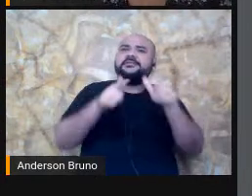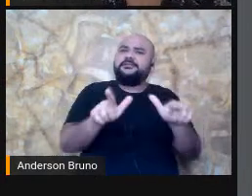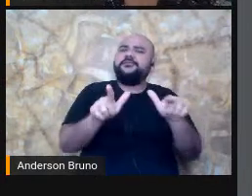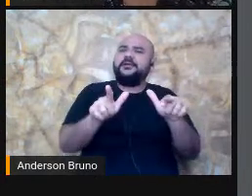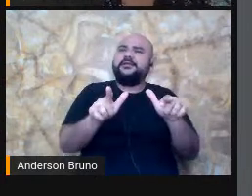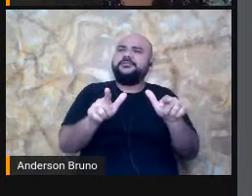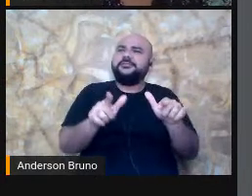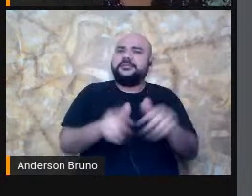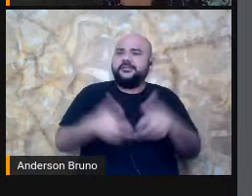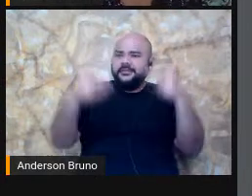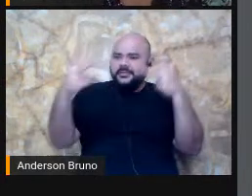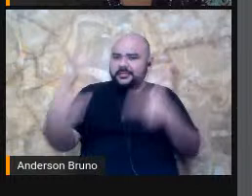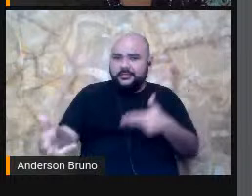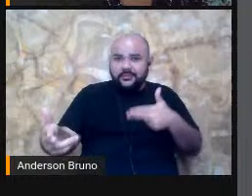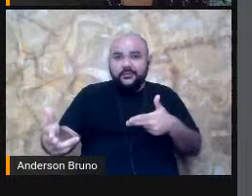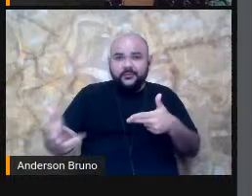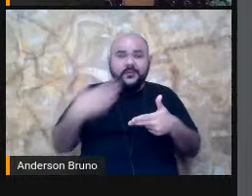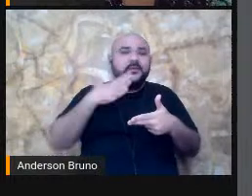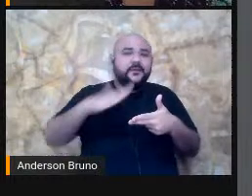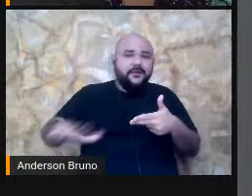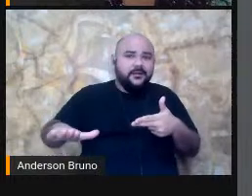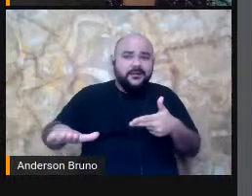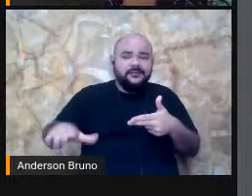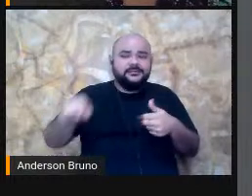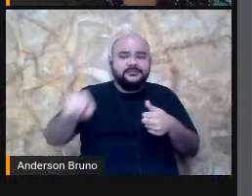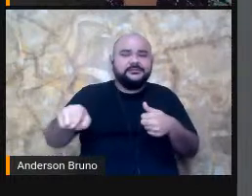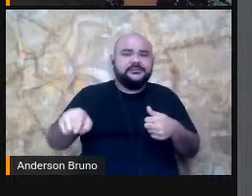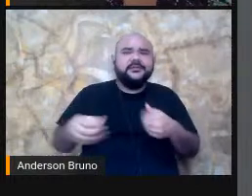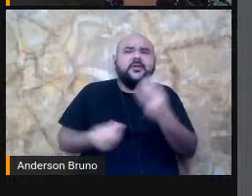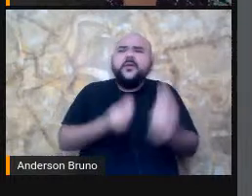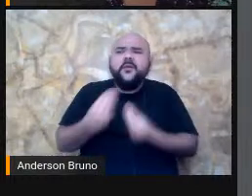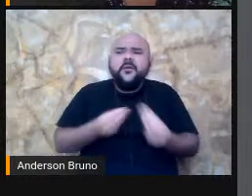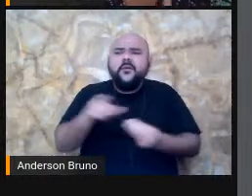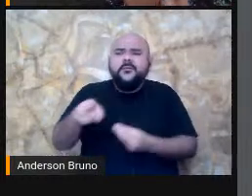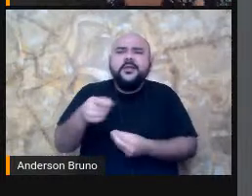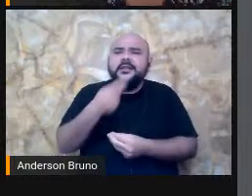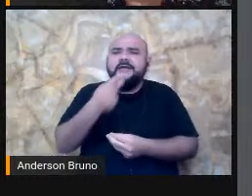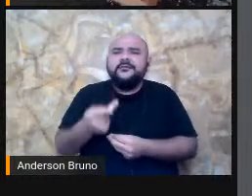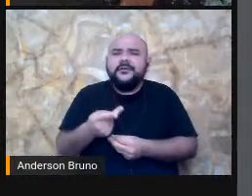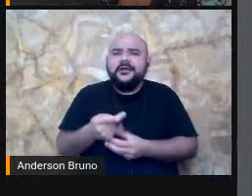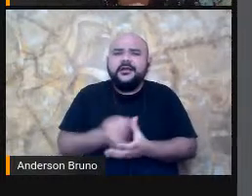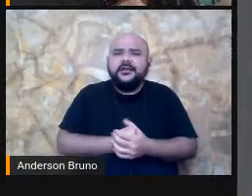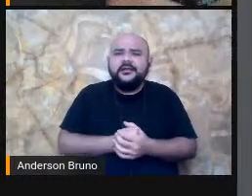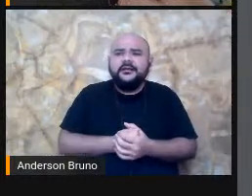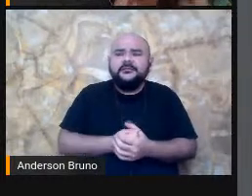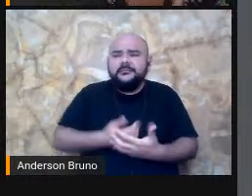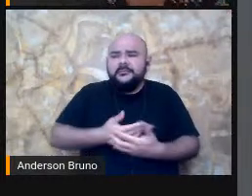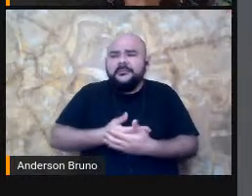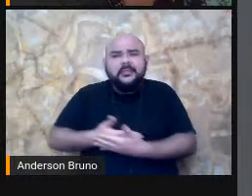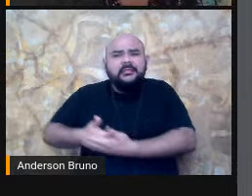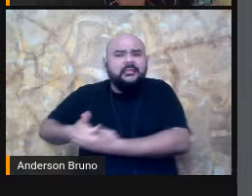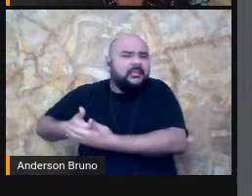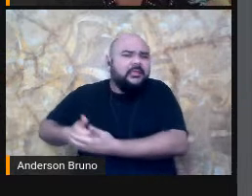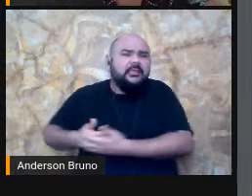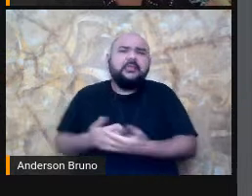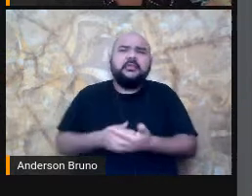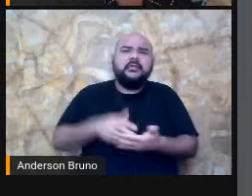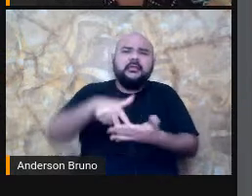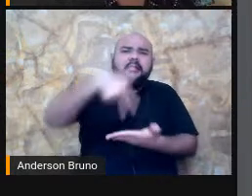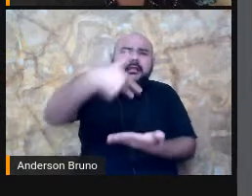A criança Pequena Vai falar Como que ela Fala Para a gente Nenê caiu Nenê dodói